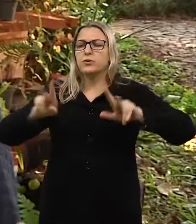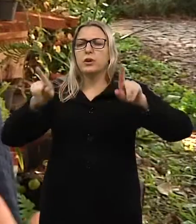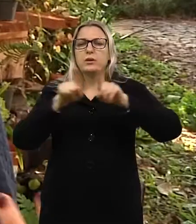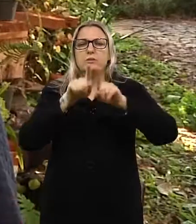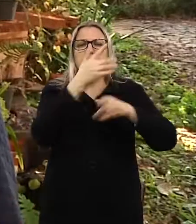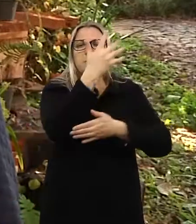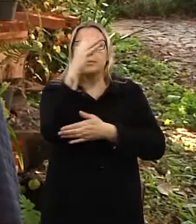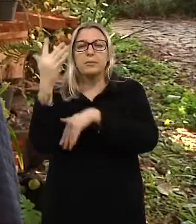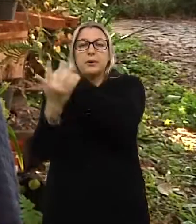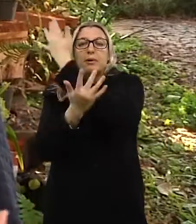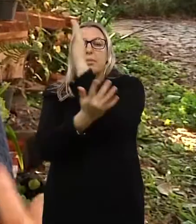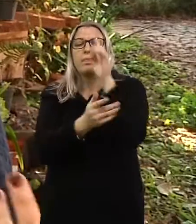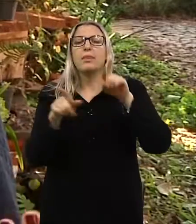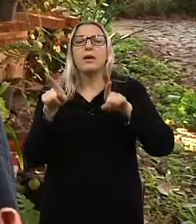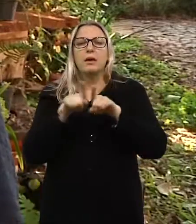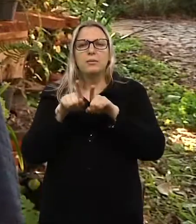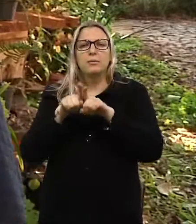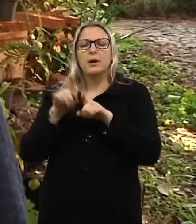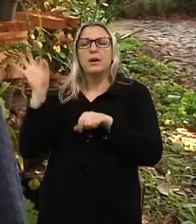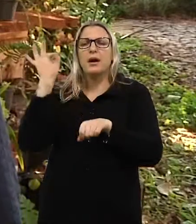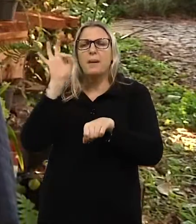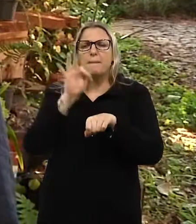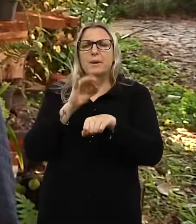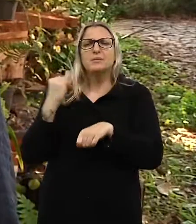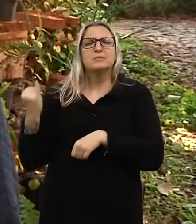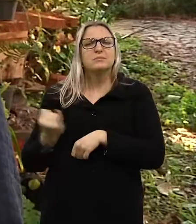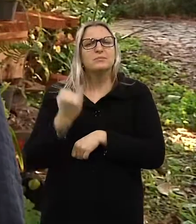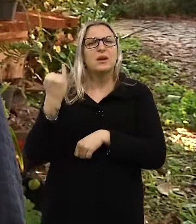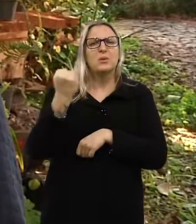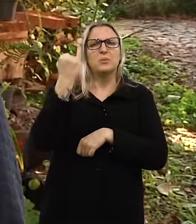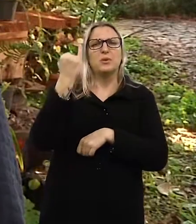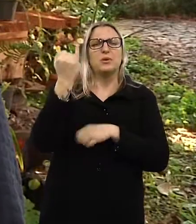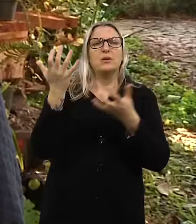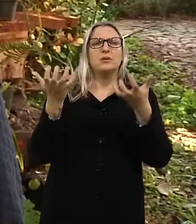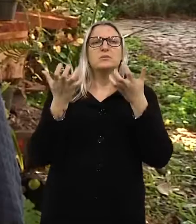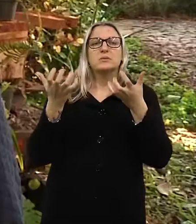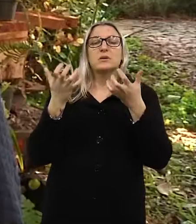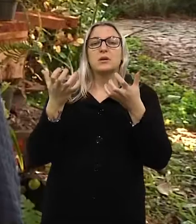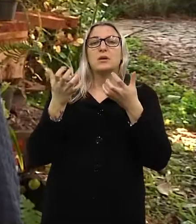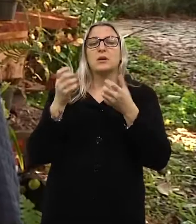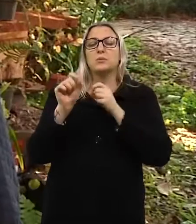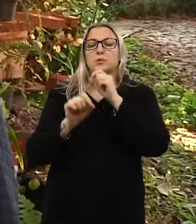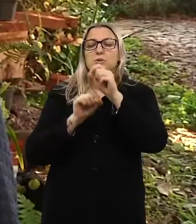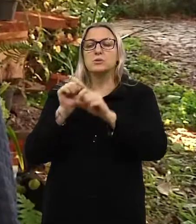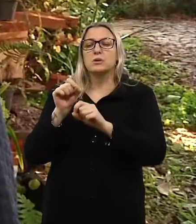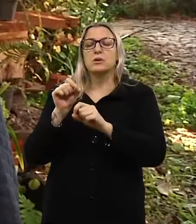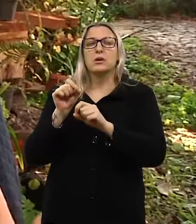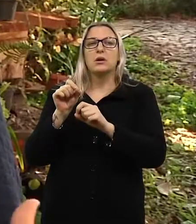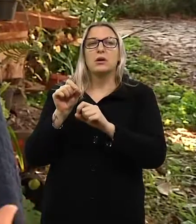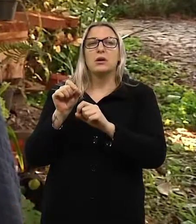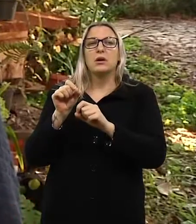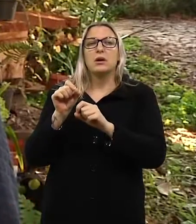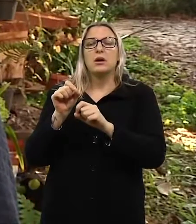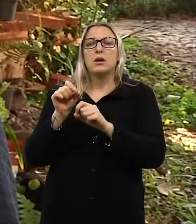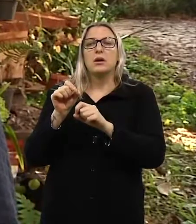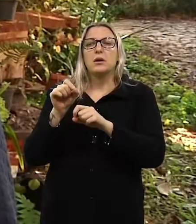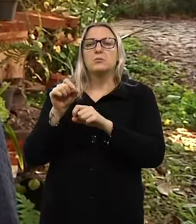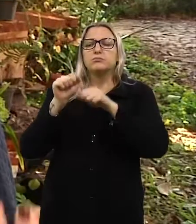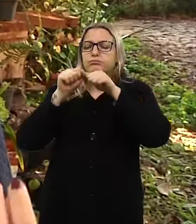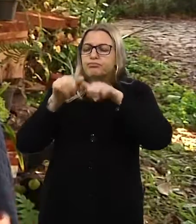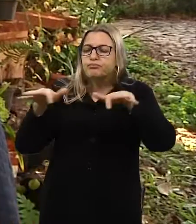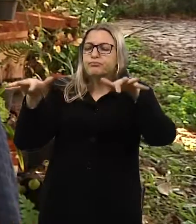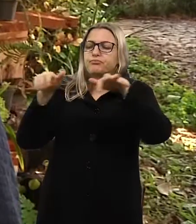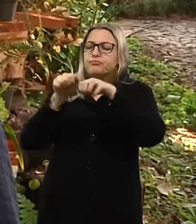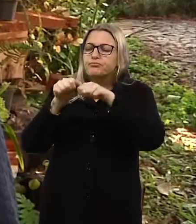essas abelhas, elas nos ensinam muita coisa e nós também queremos aproximar essas atividades,